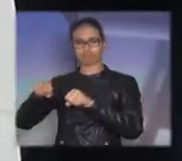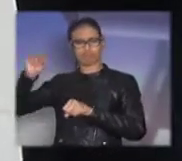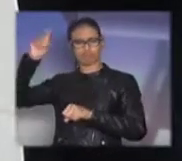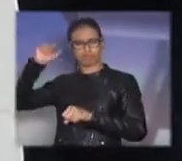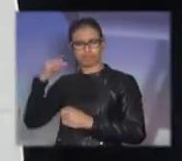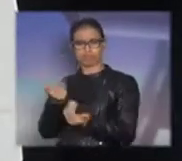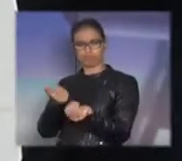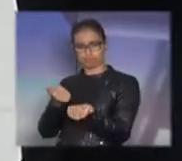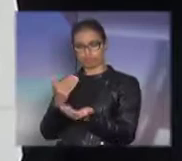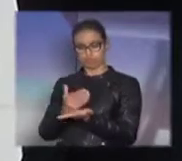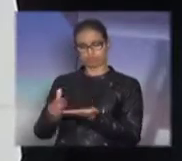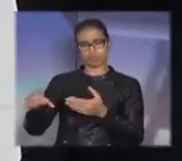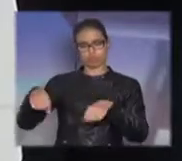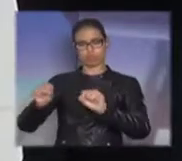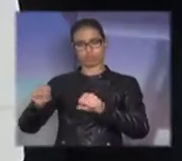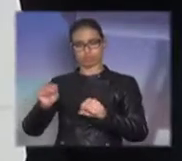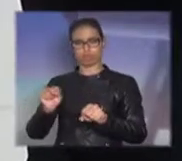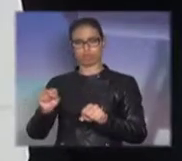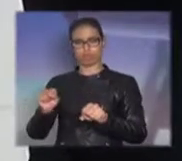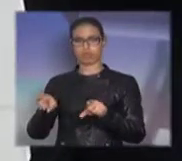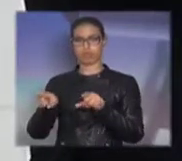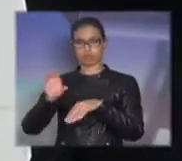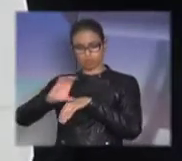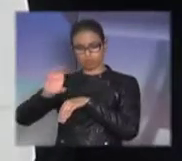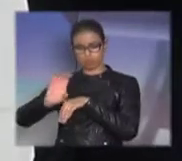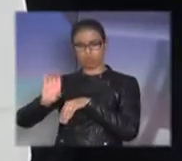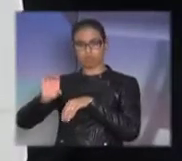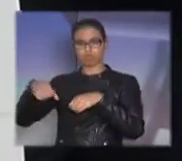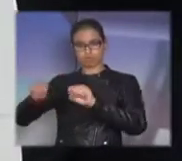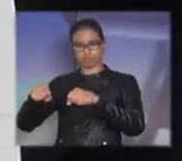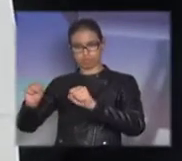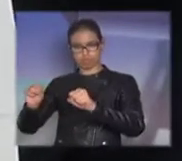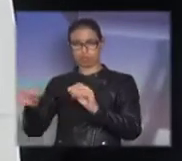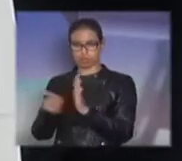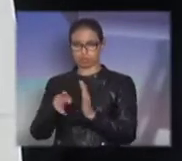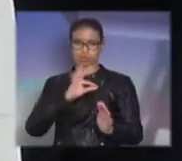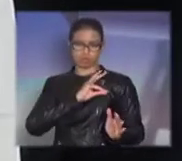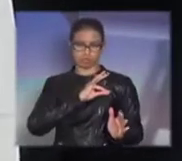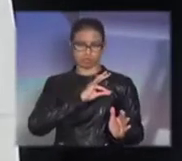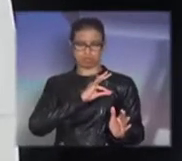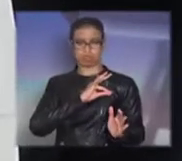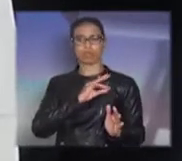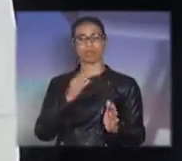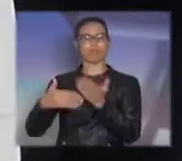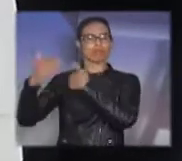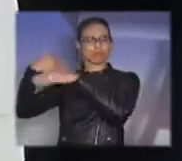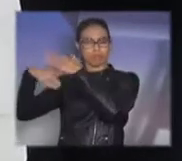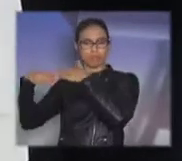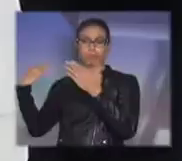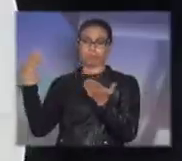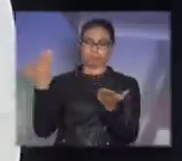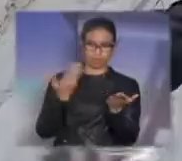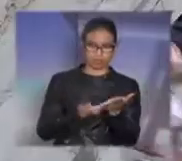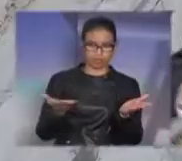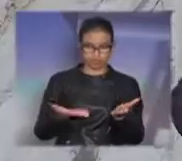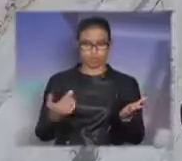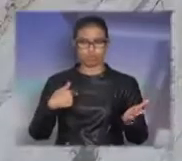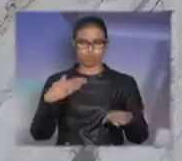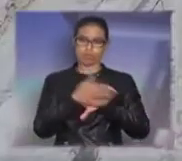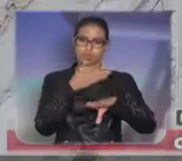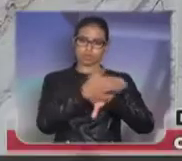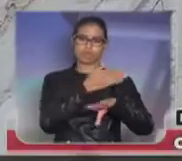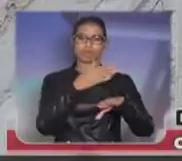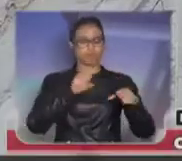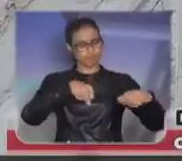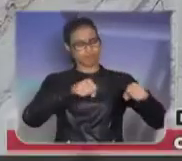jovem tenente na Polícia Militar, fiz o curso de motociclismo na Polícia, e desde aquela época participo ativamente da vida de motociclista, inclusive,